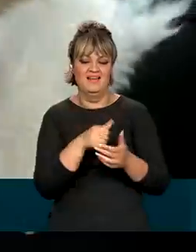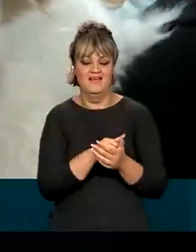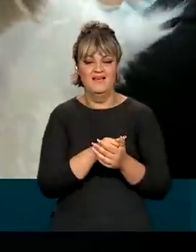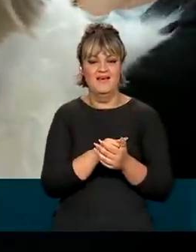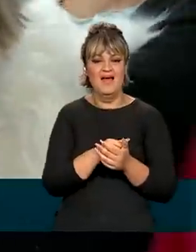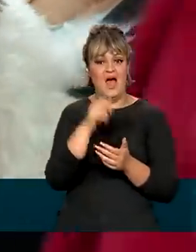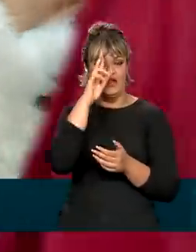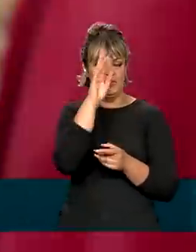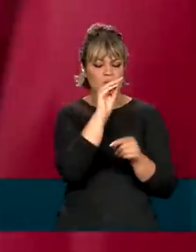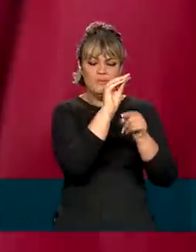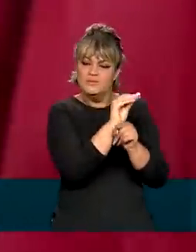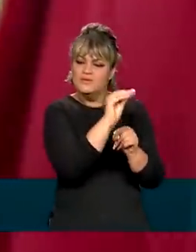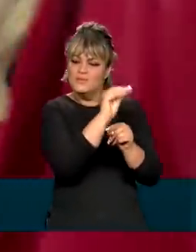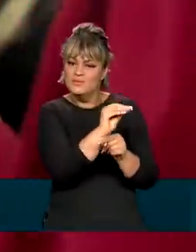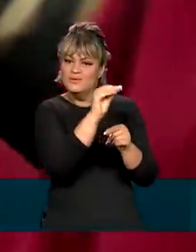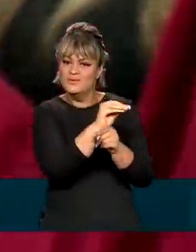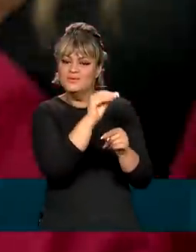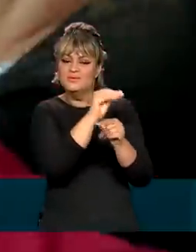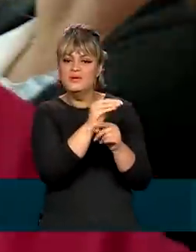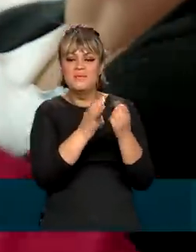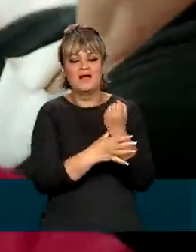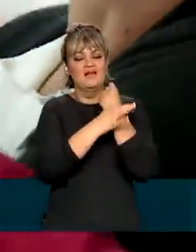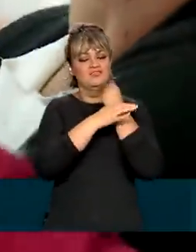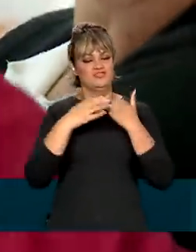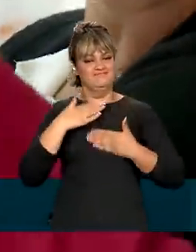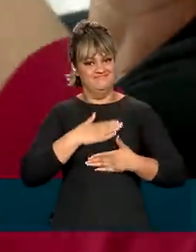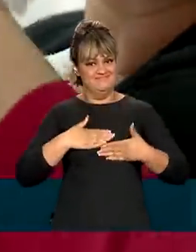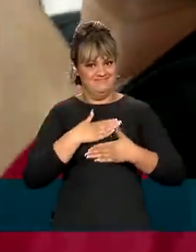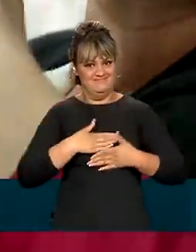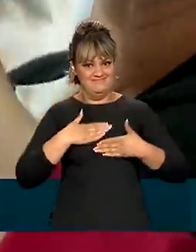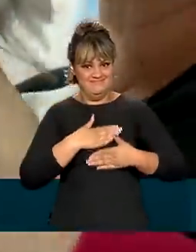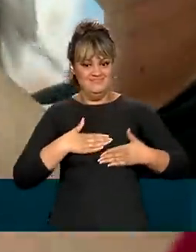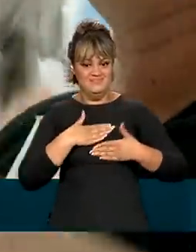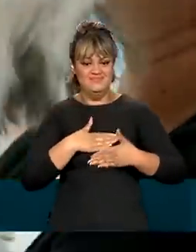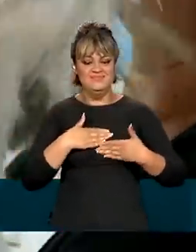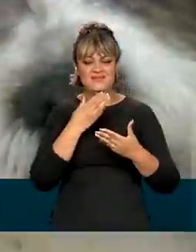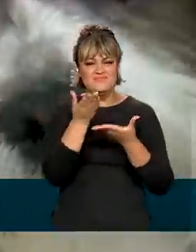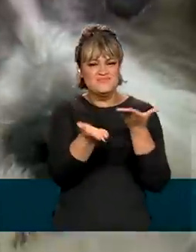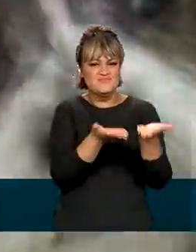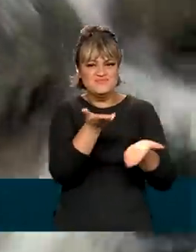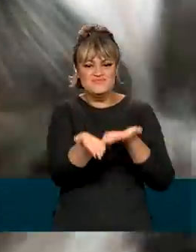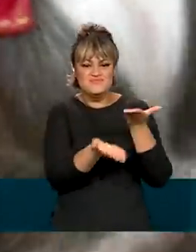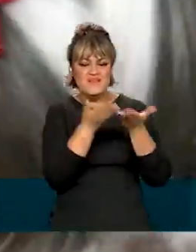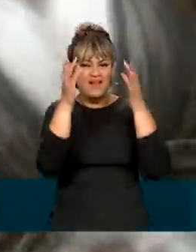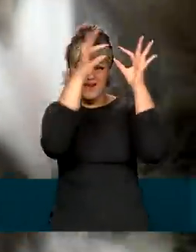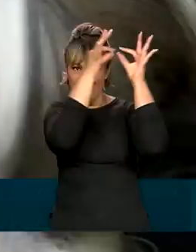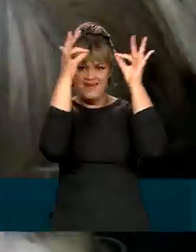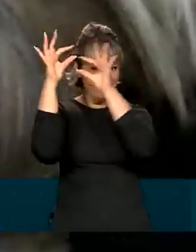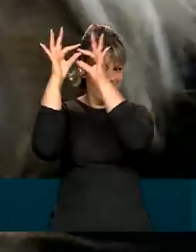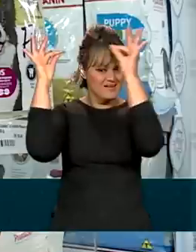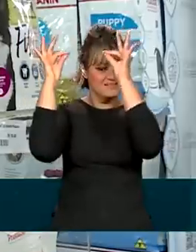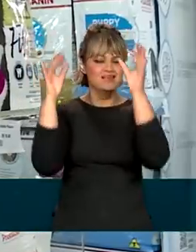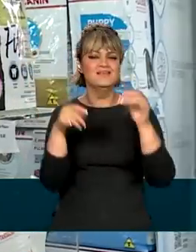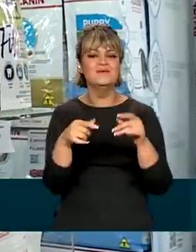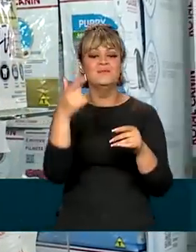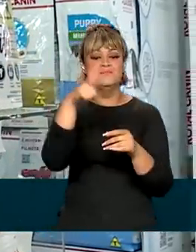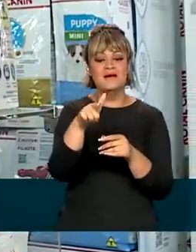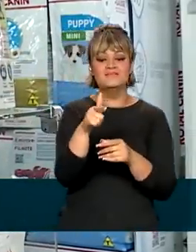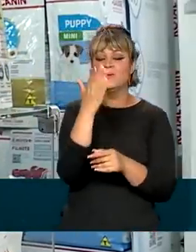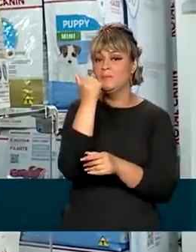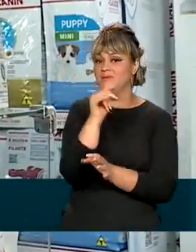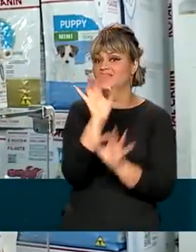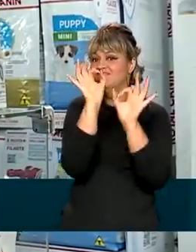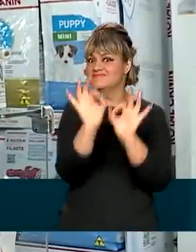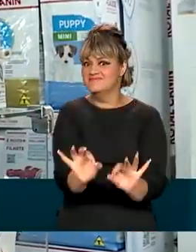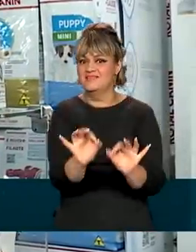tutora não poupa esforços para garantir o bem-estar da cadelinha. E os mimos vão desde lacinhos no pet shop até uma